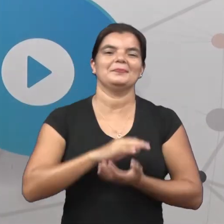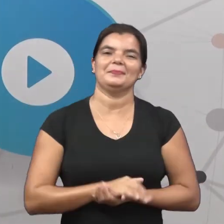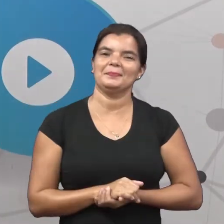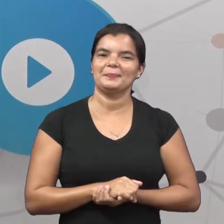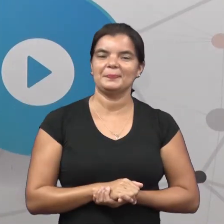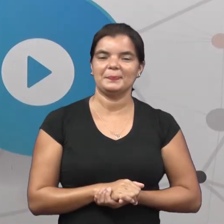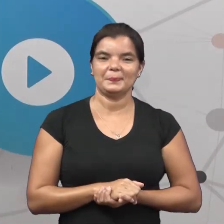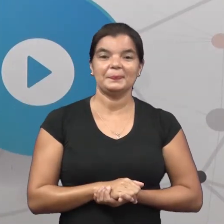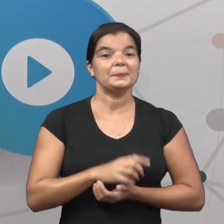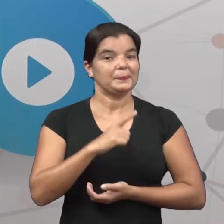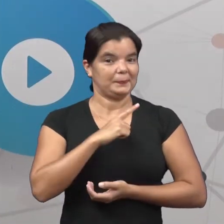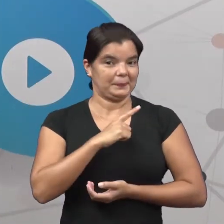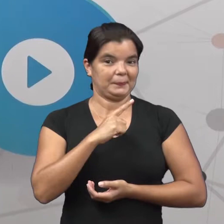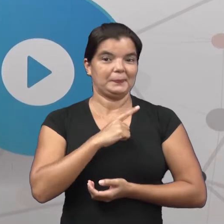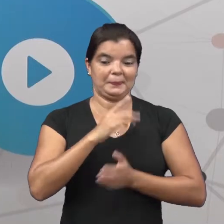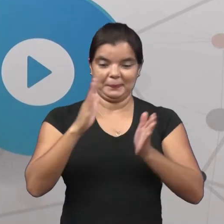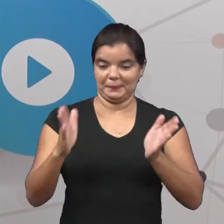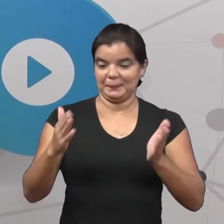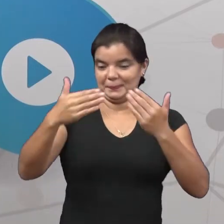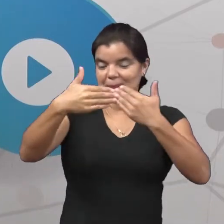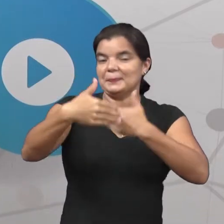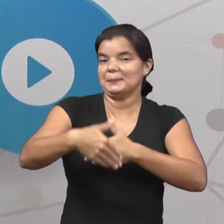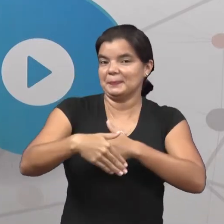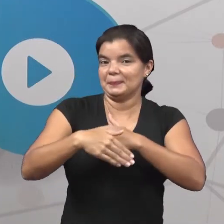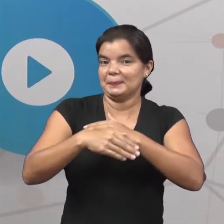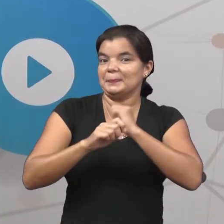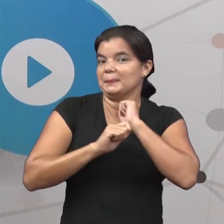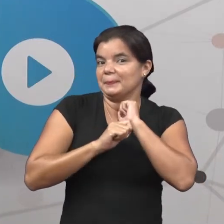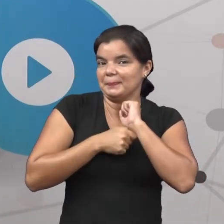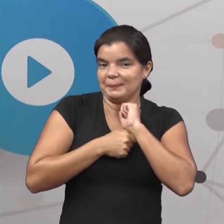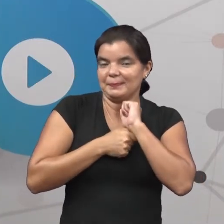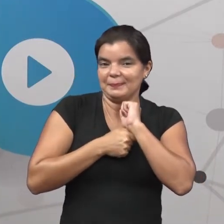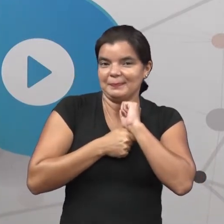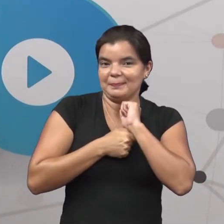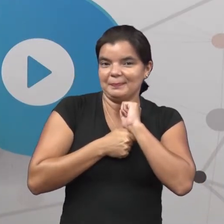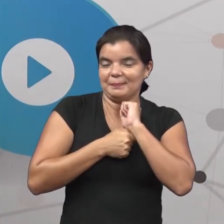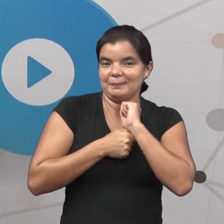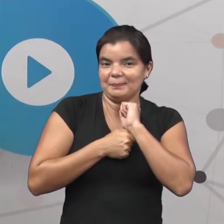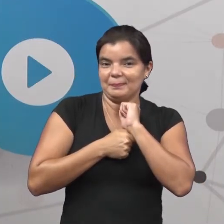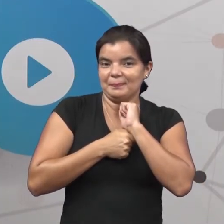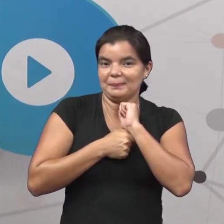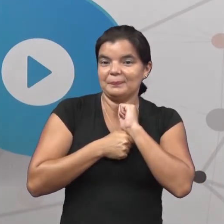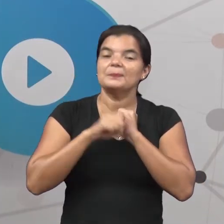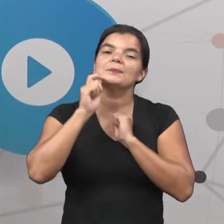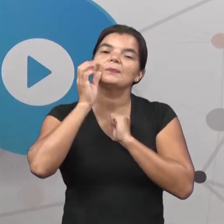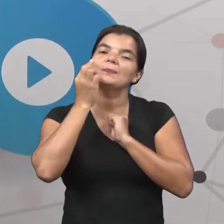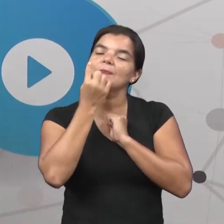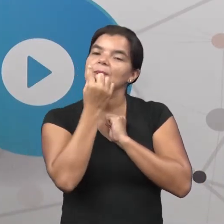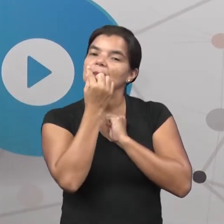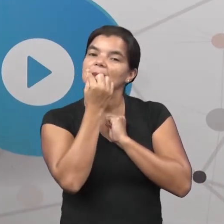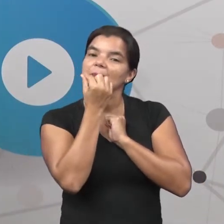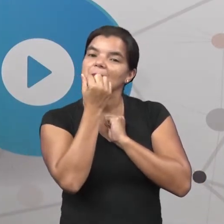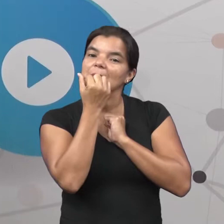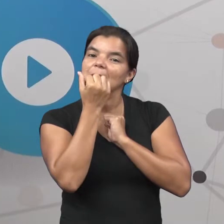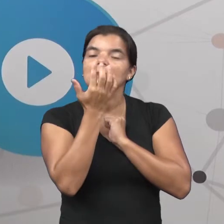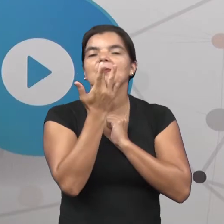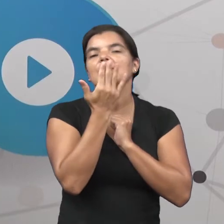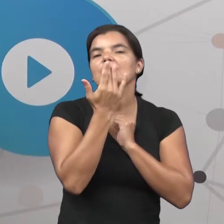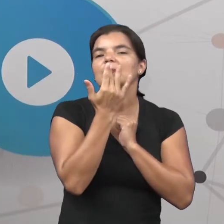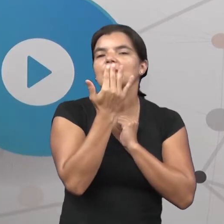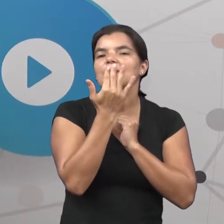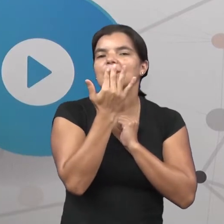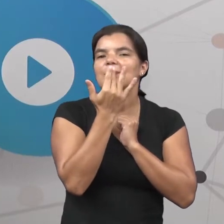Temos também, dentro da caixa dos mistérios, lápis de cor. Lápis de cor